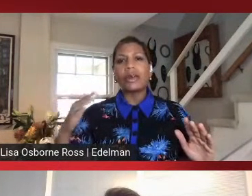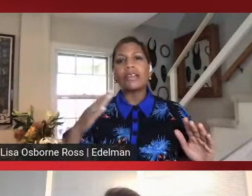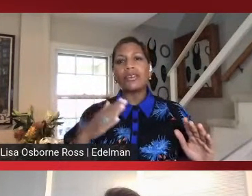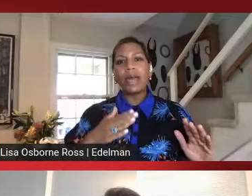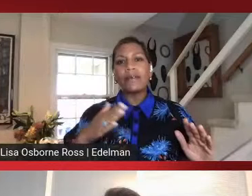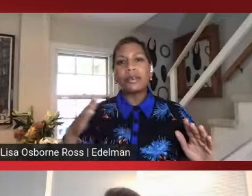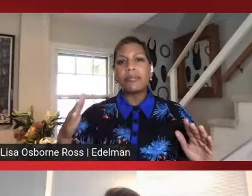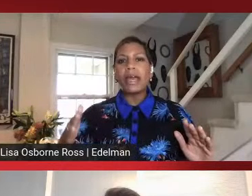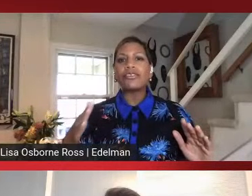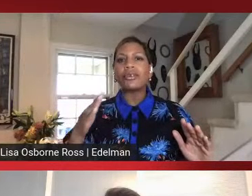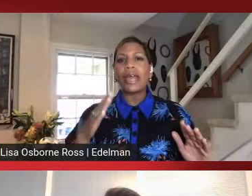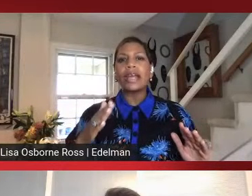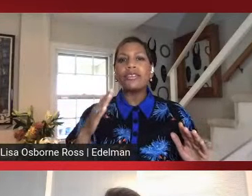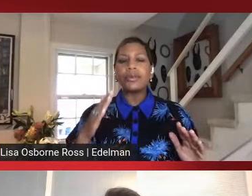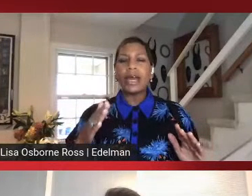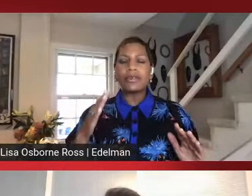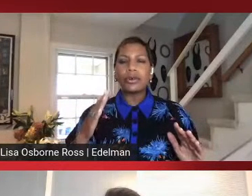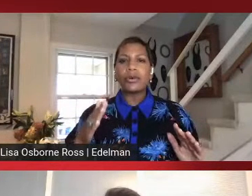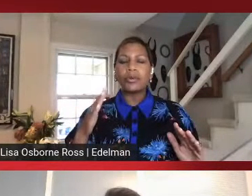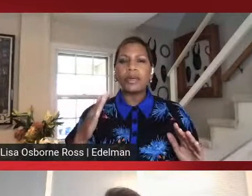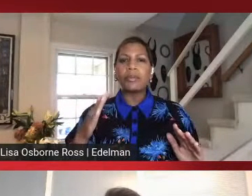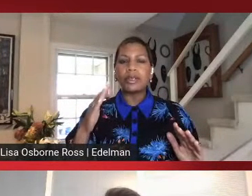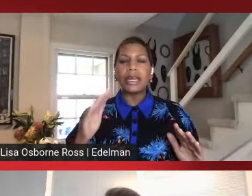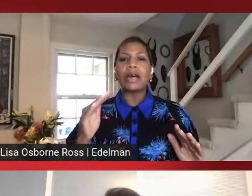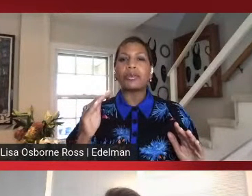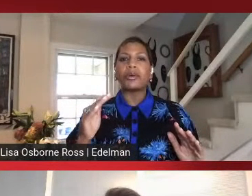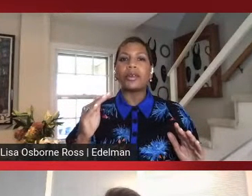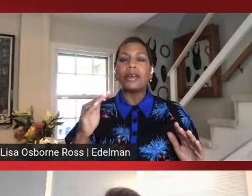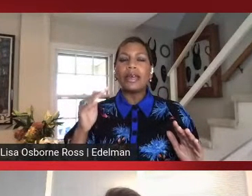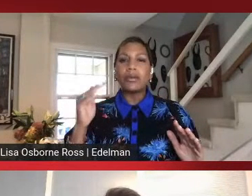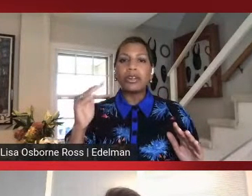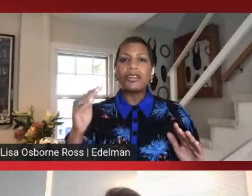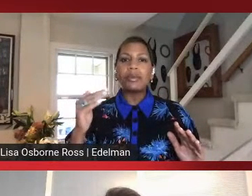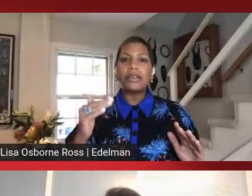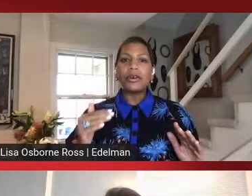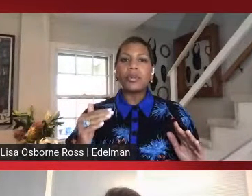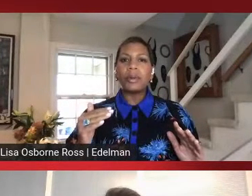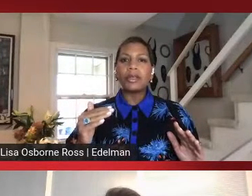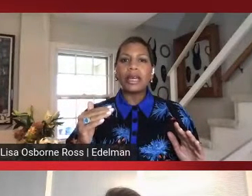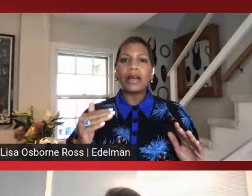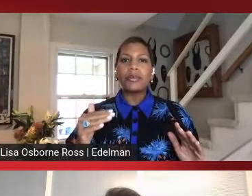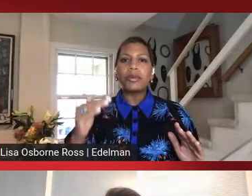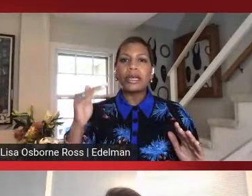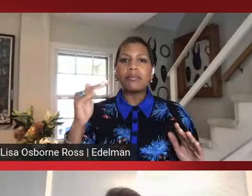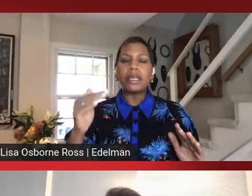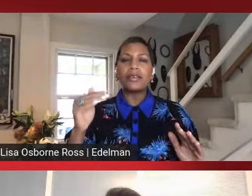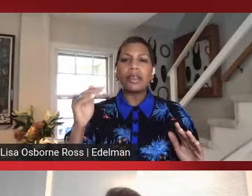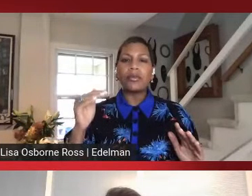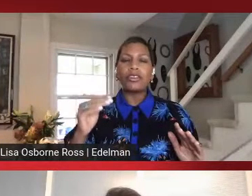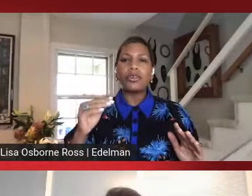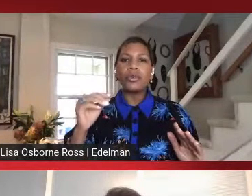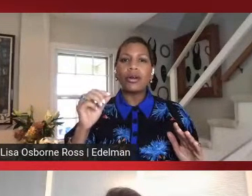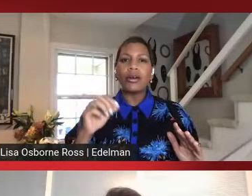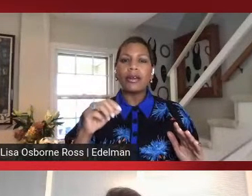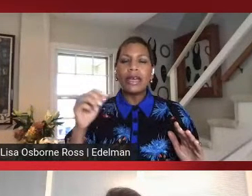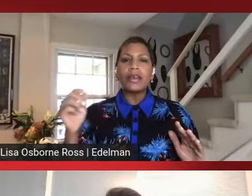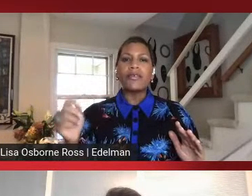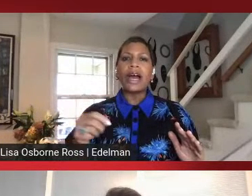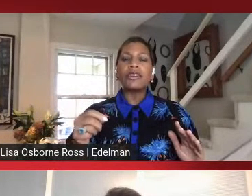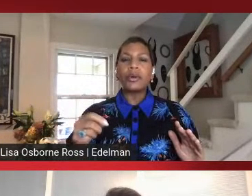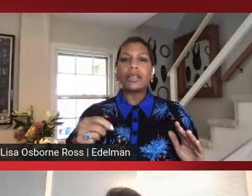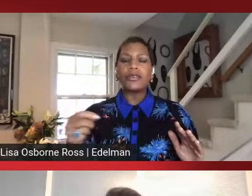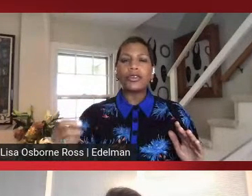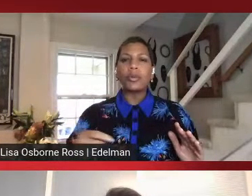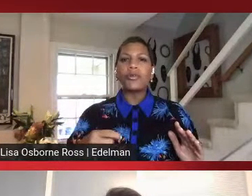intencional, e você tem que measure, e você tem que hold pessoas accountable. E o que significa que você pessoas accountable? Isso significa que quando você é